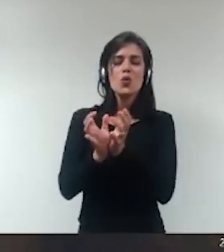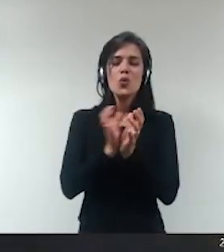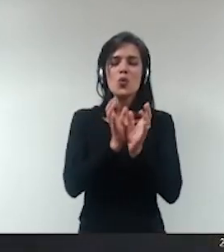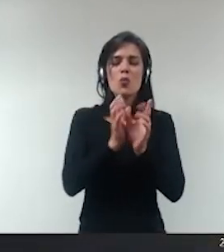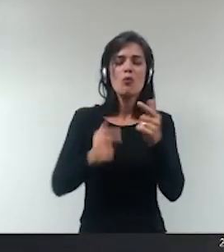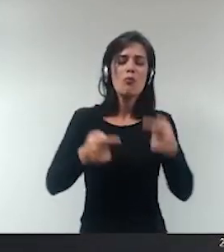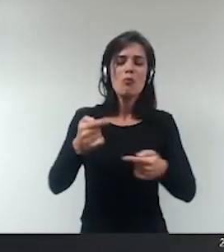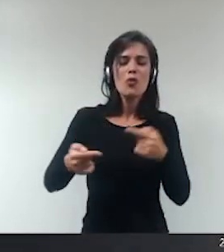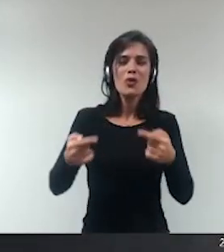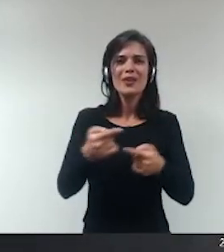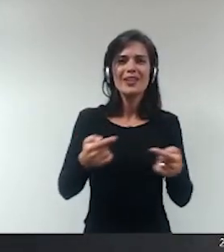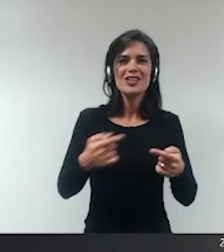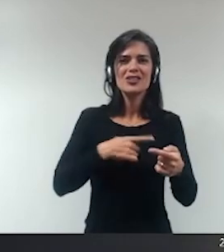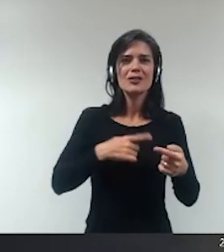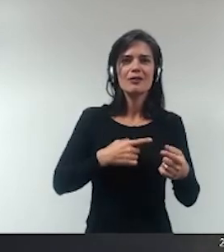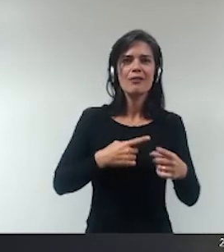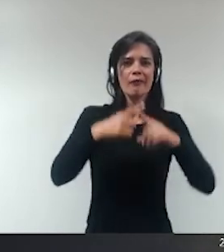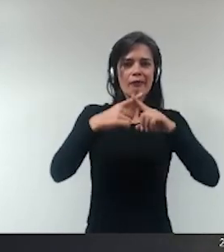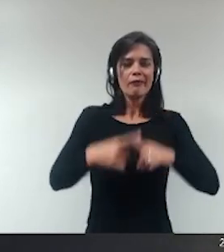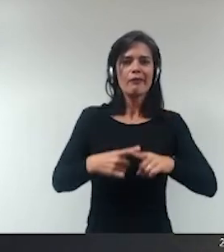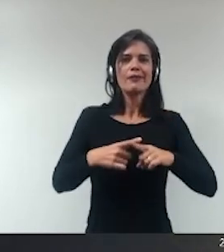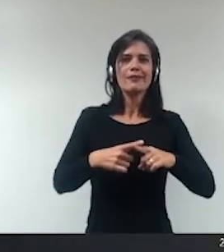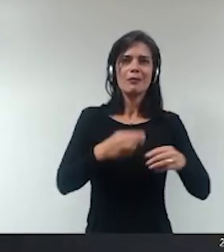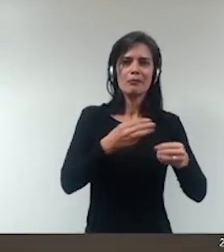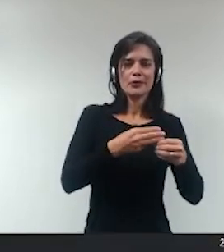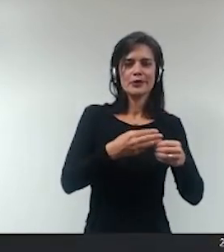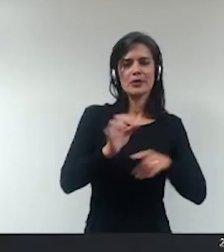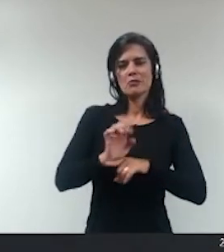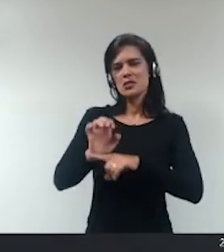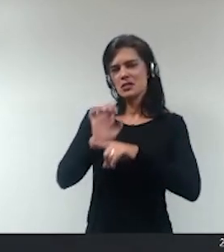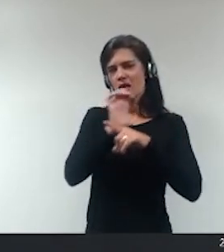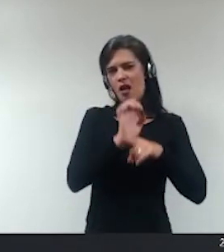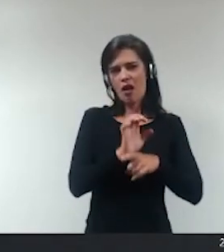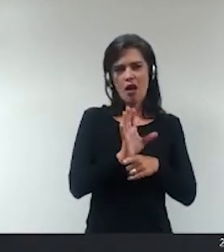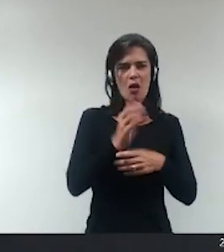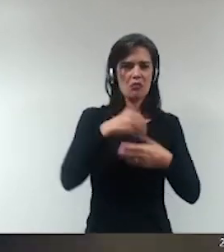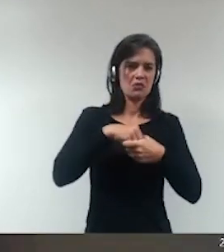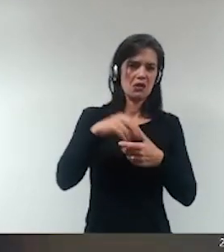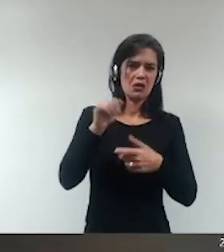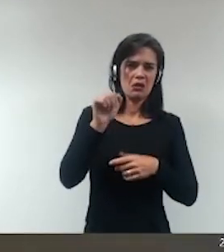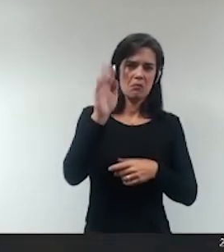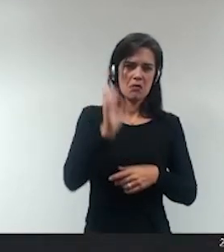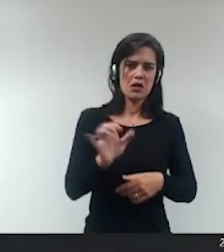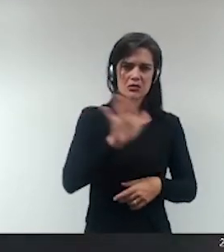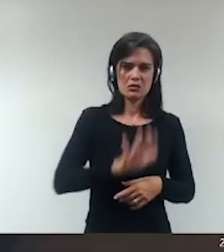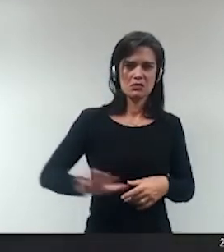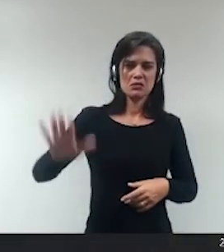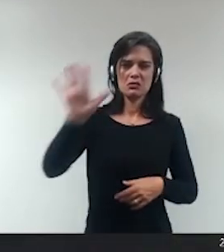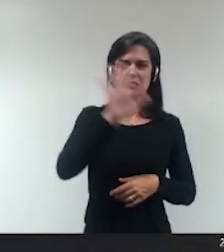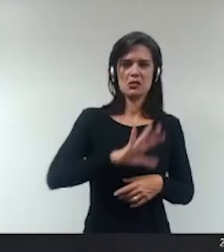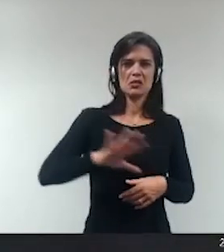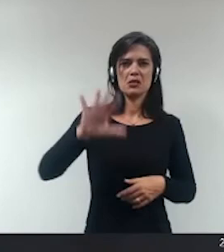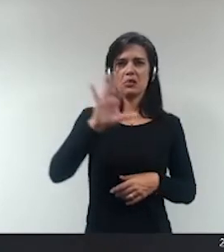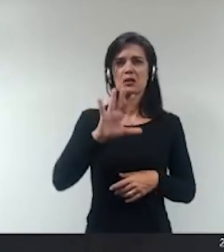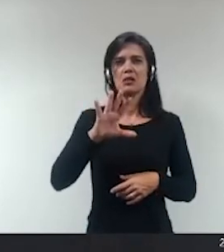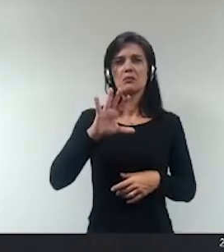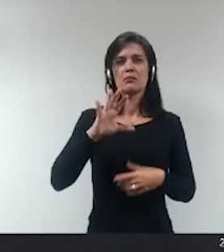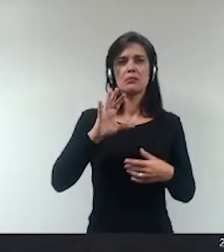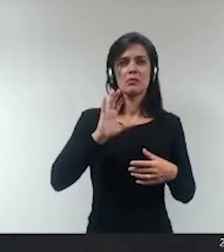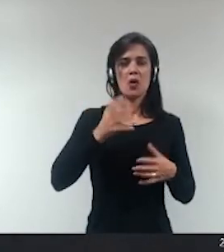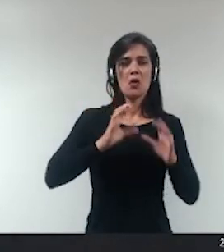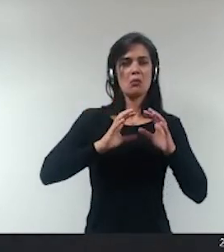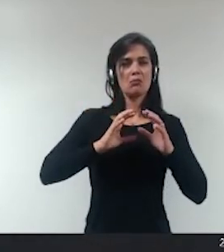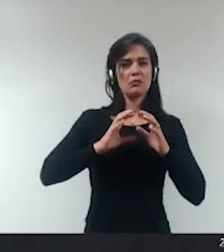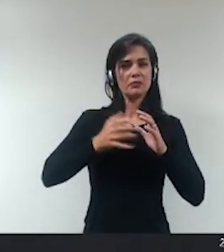antagonizam em determinada região municípios ou estados ou mesmo na federação ou um partido político etc e que vai